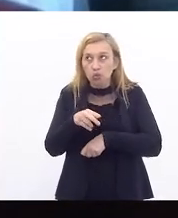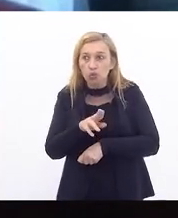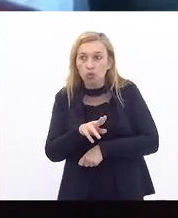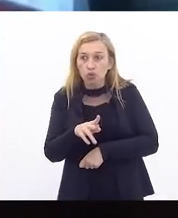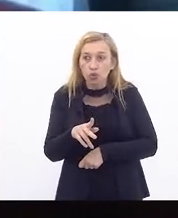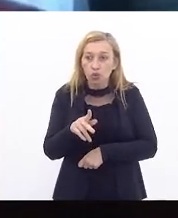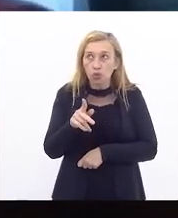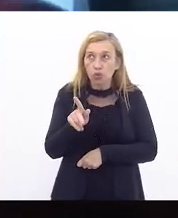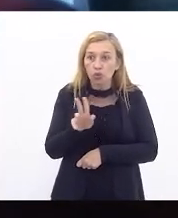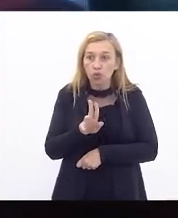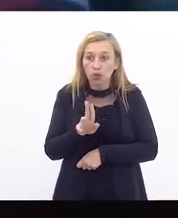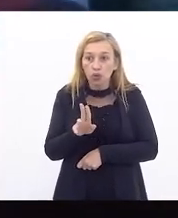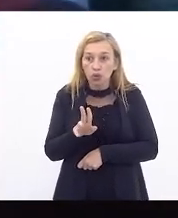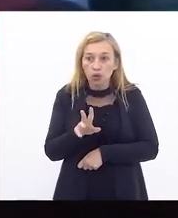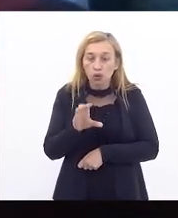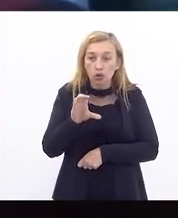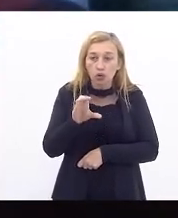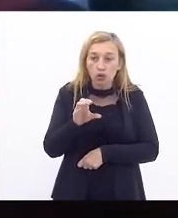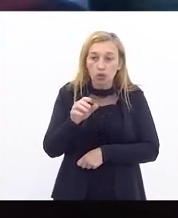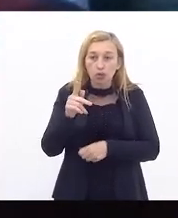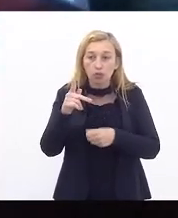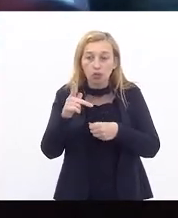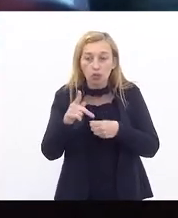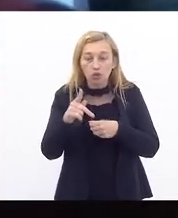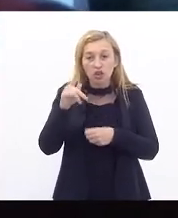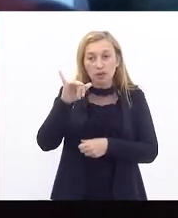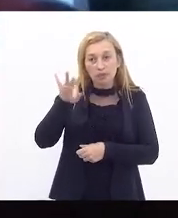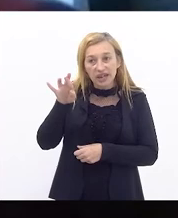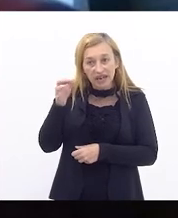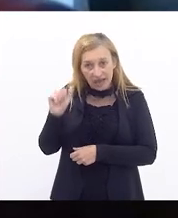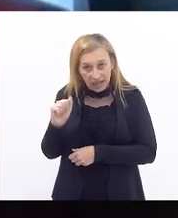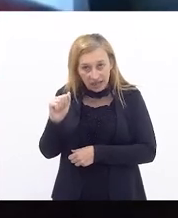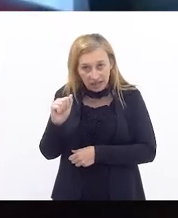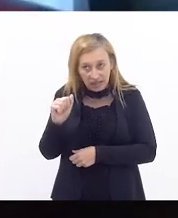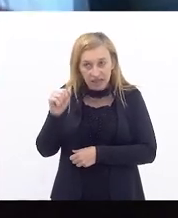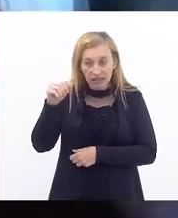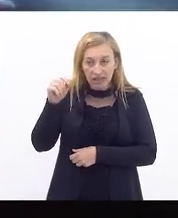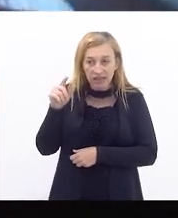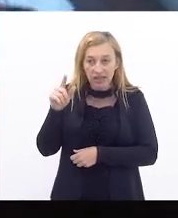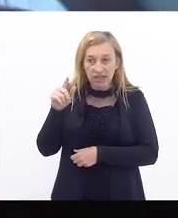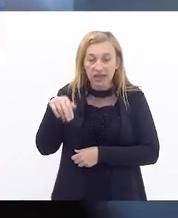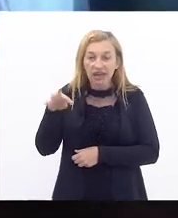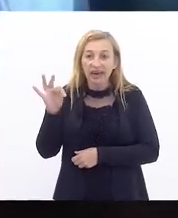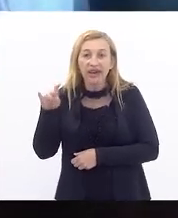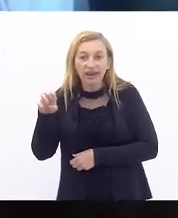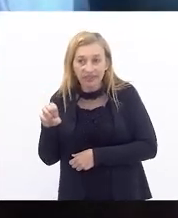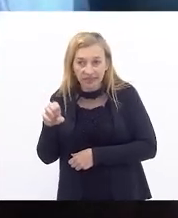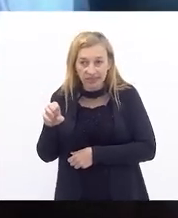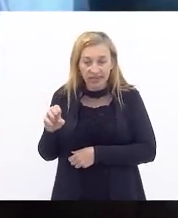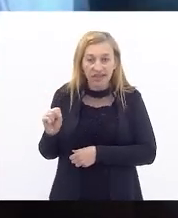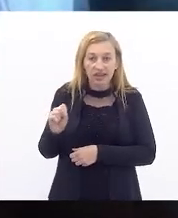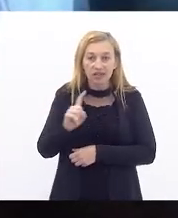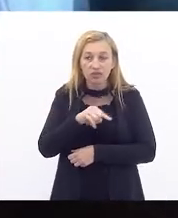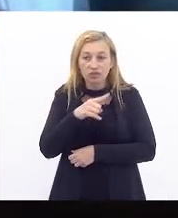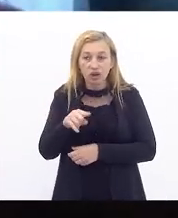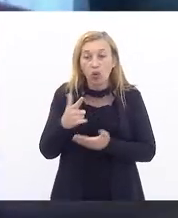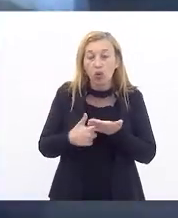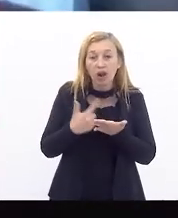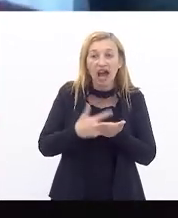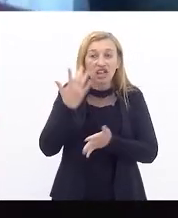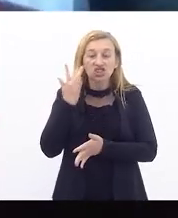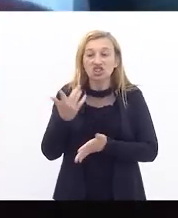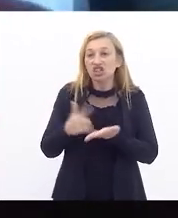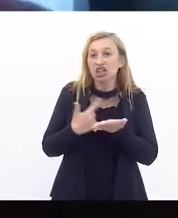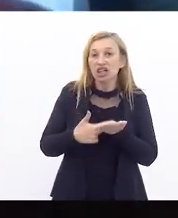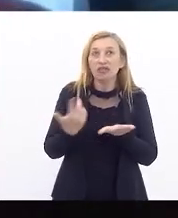Imposto Ipiranga Guedes, o Imposto Ipiranga queria taxar os livros, dizendo que livro